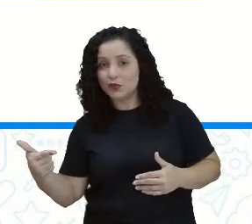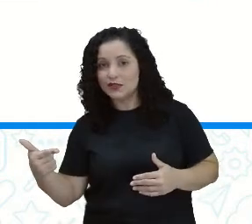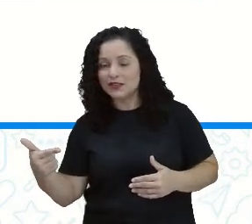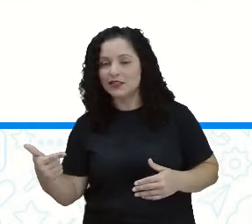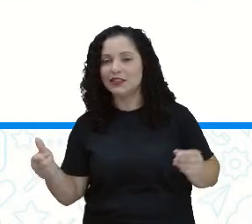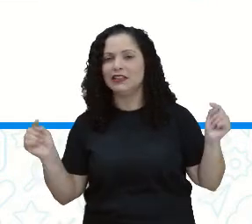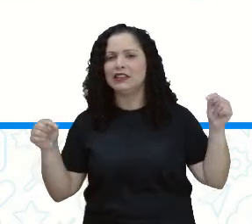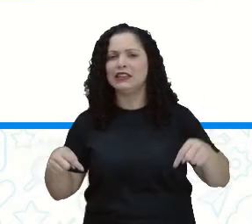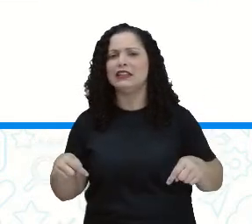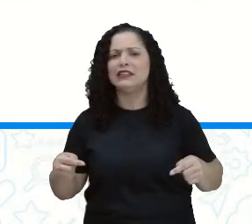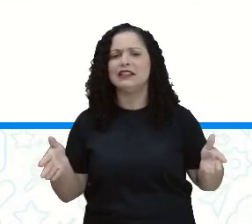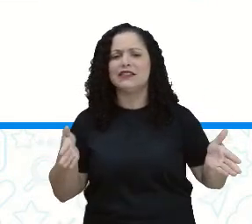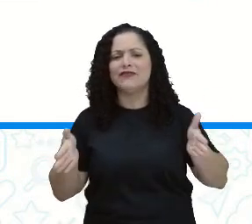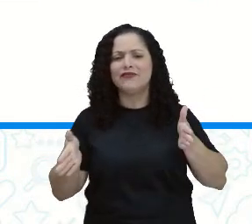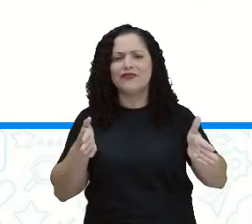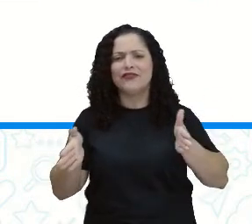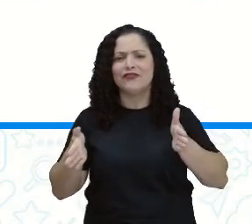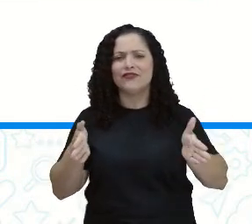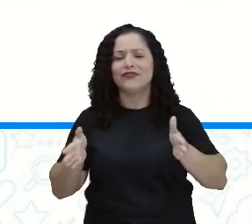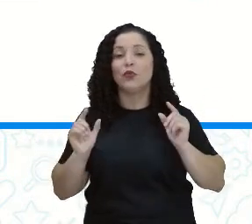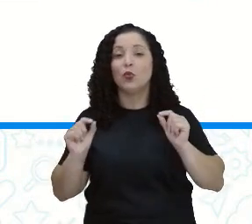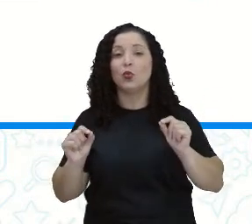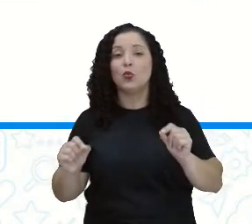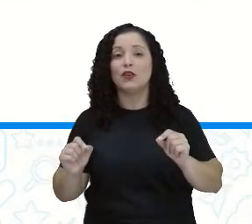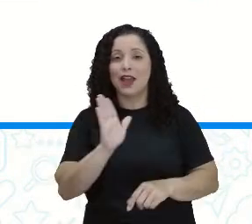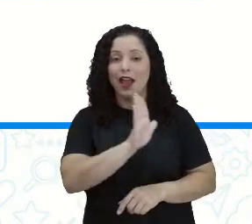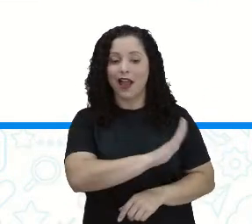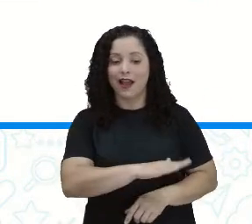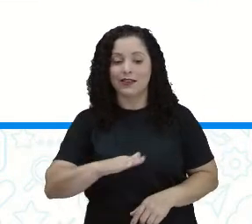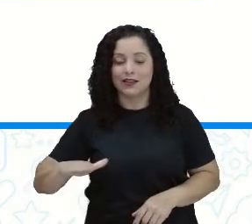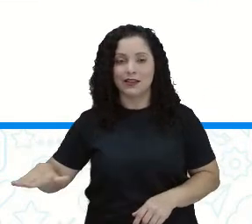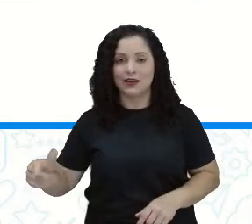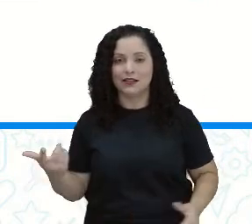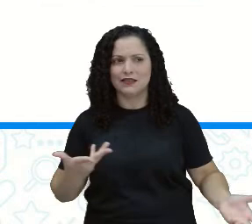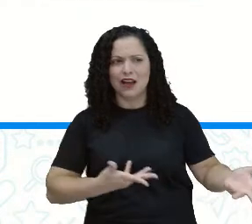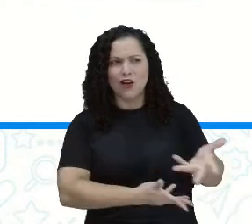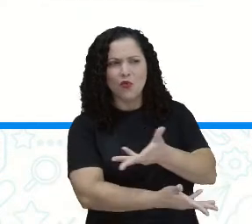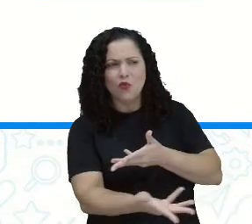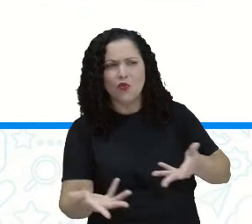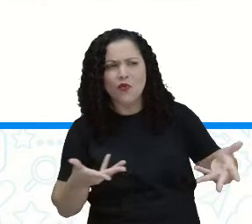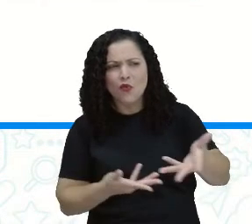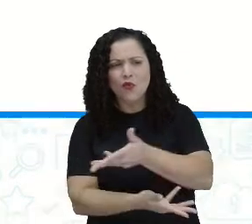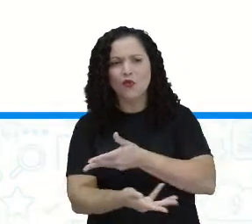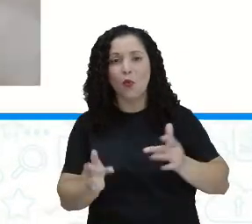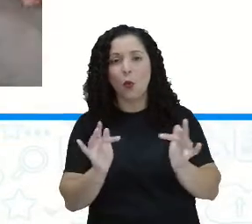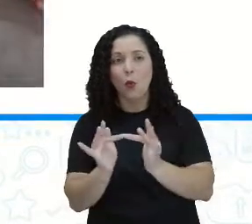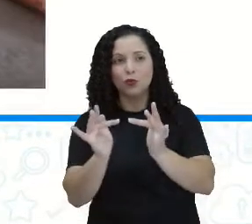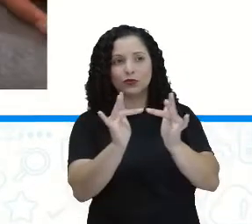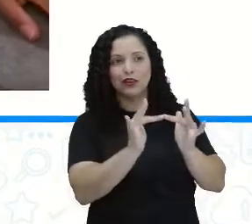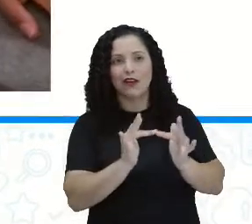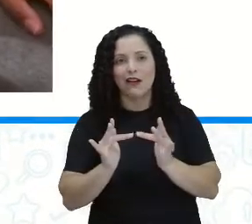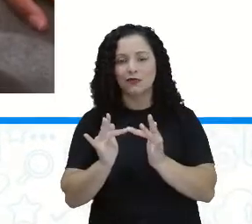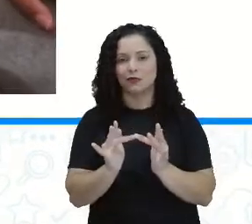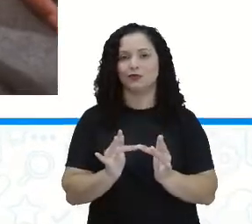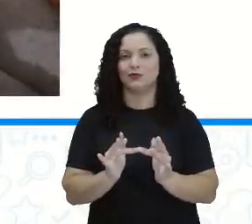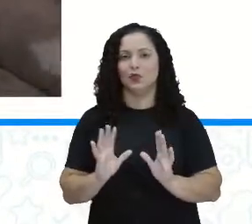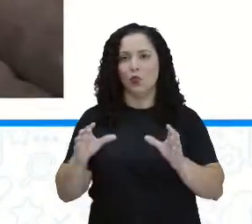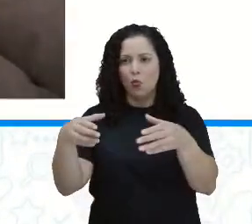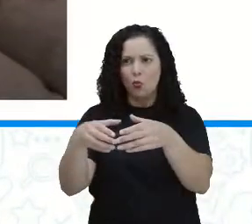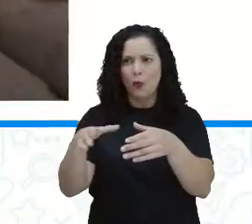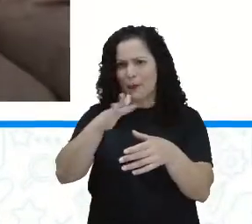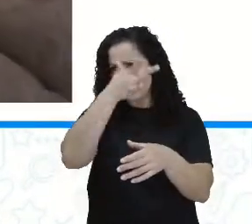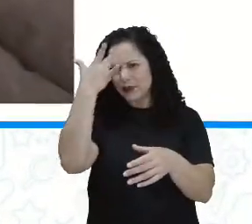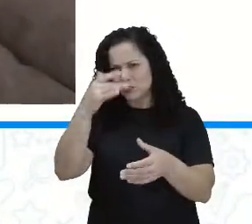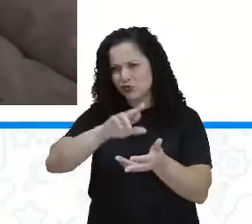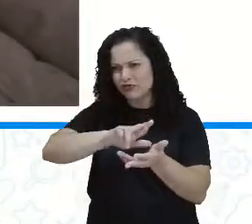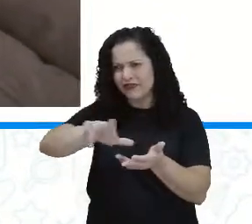inicia a interação com outro grupo. Lá na primeira infância, que